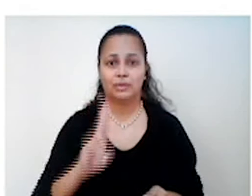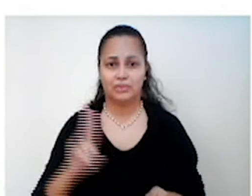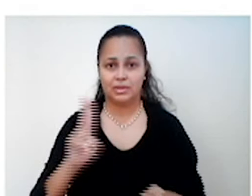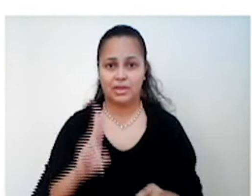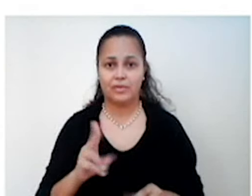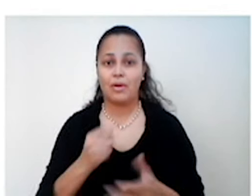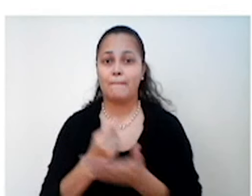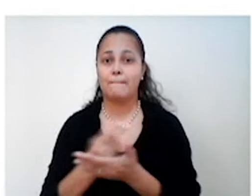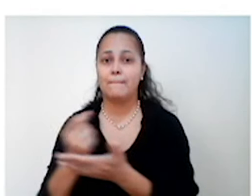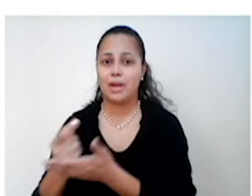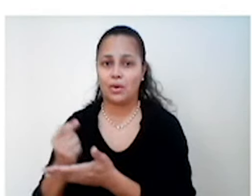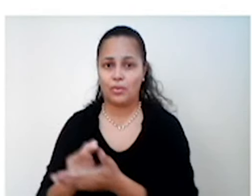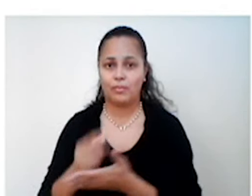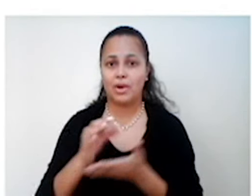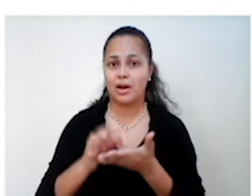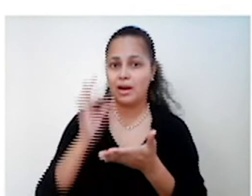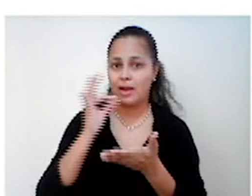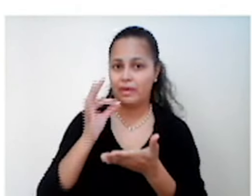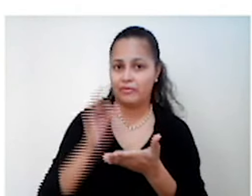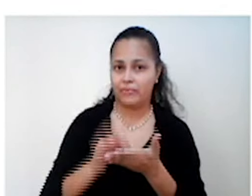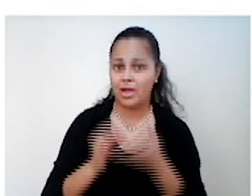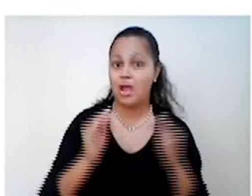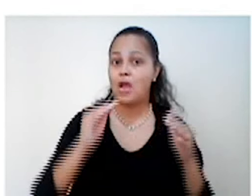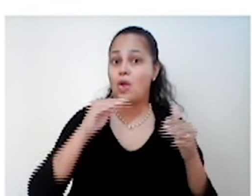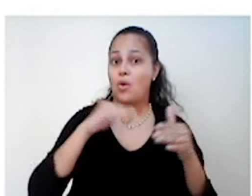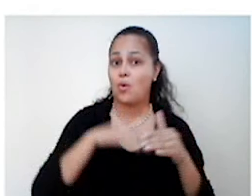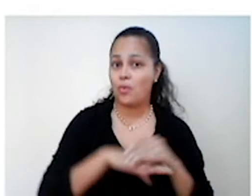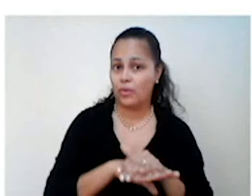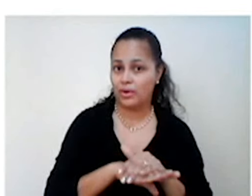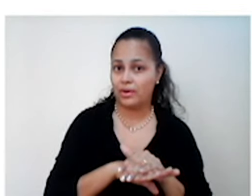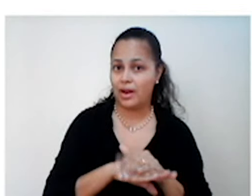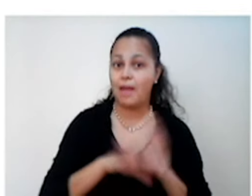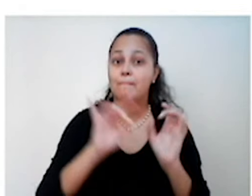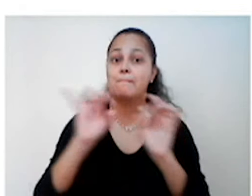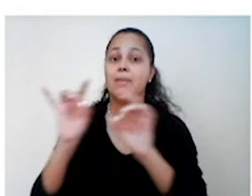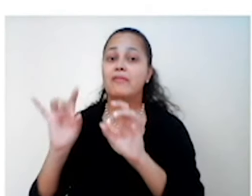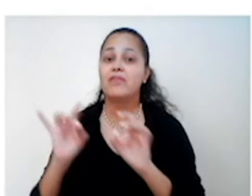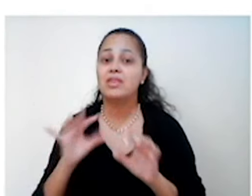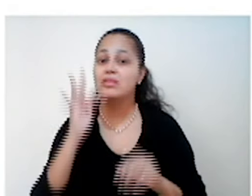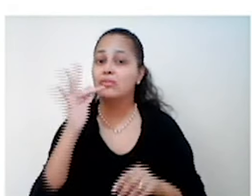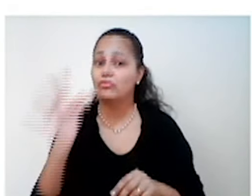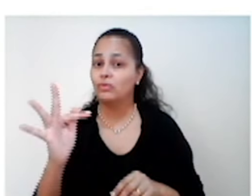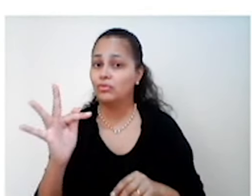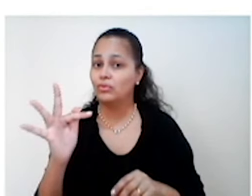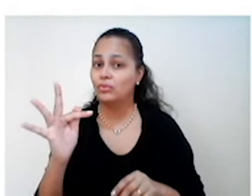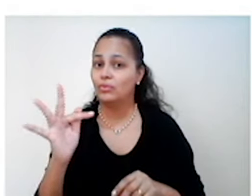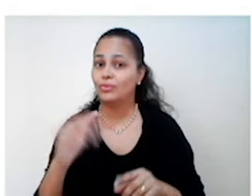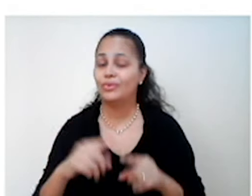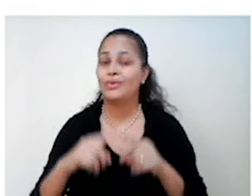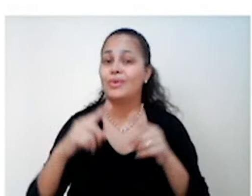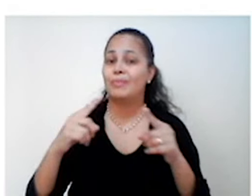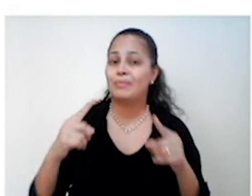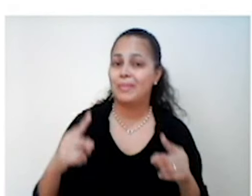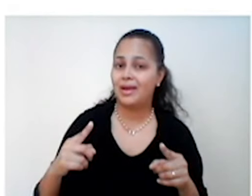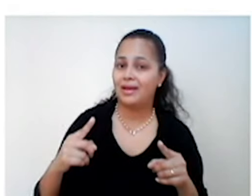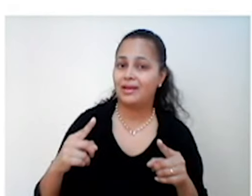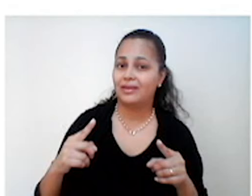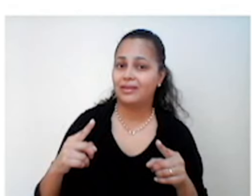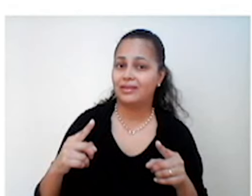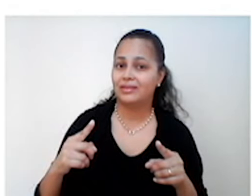comprar café desses produtores e estocar esse café para vender futuramente. Mas o mercado já não vinha